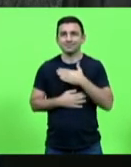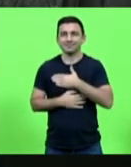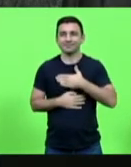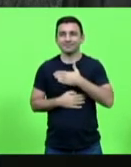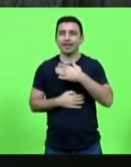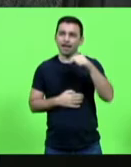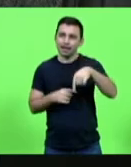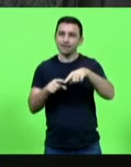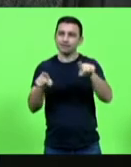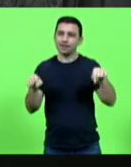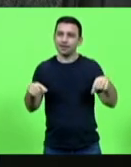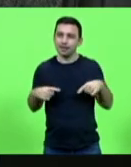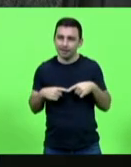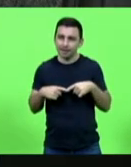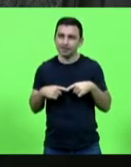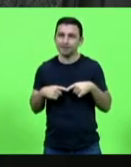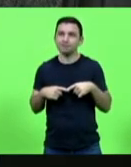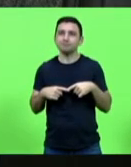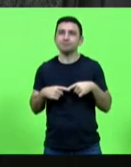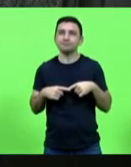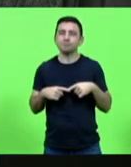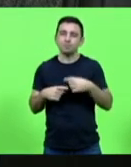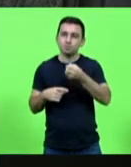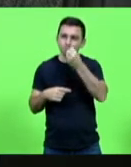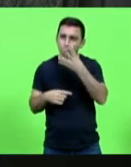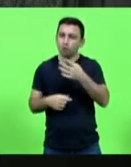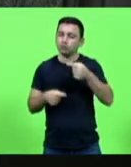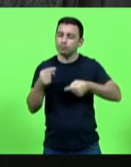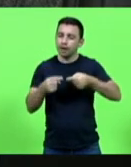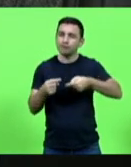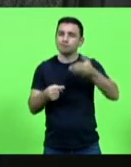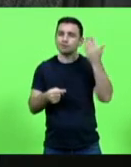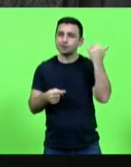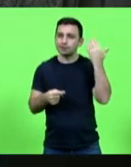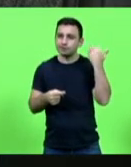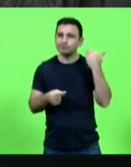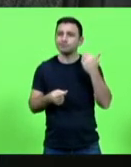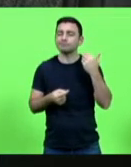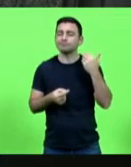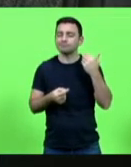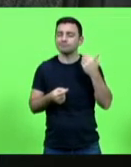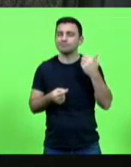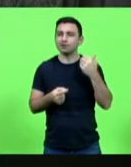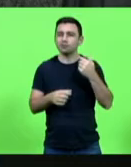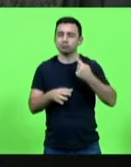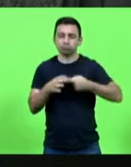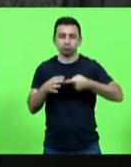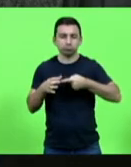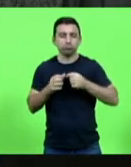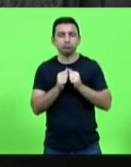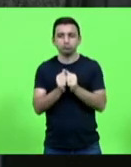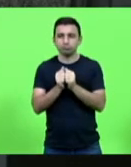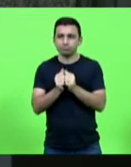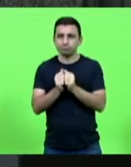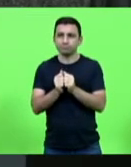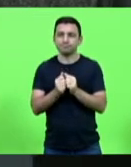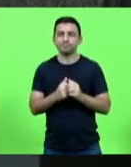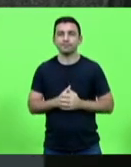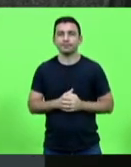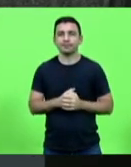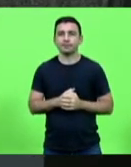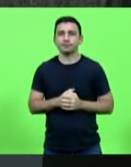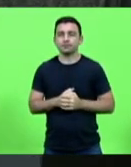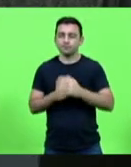aqui nos remete a bons debates por muitas comissões que passamos aqui. Muito bem, senhor